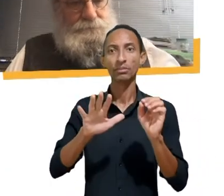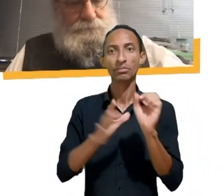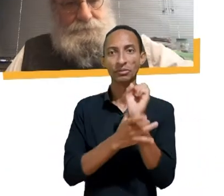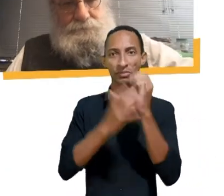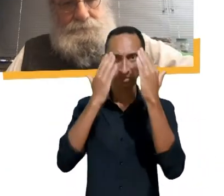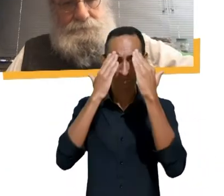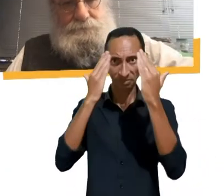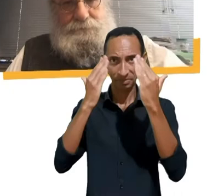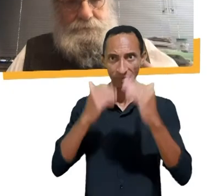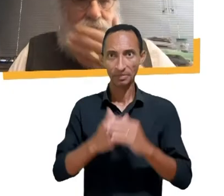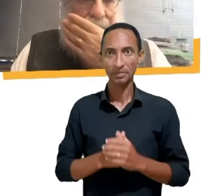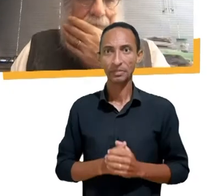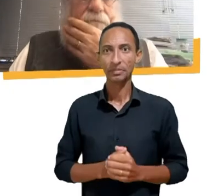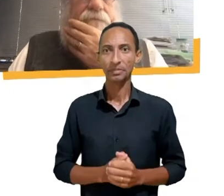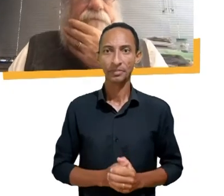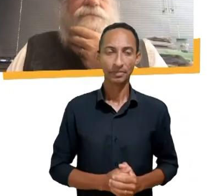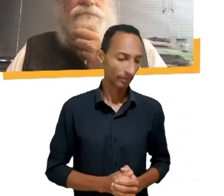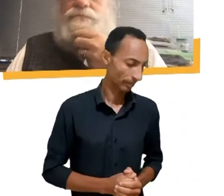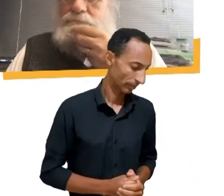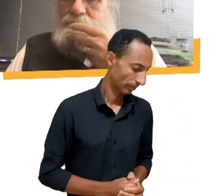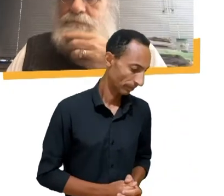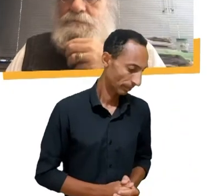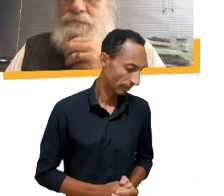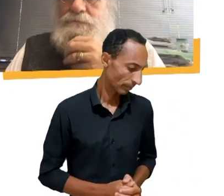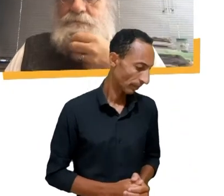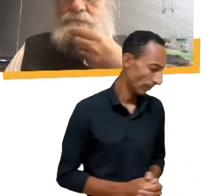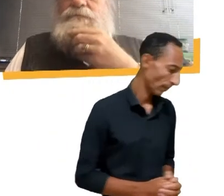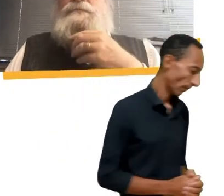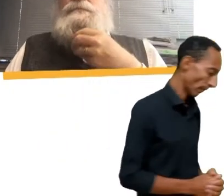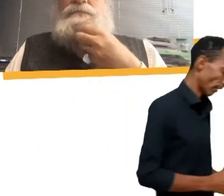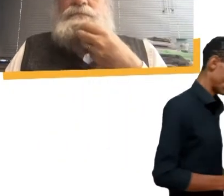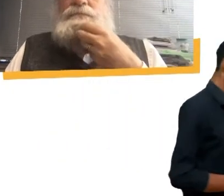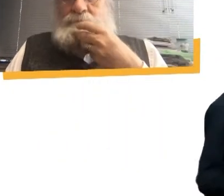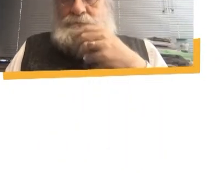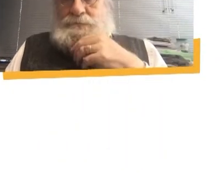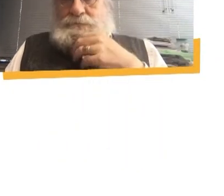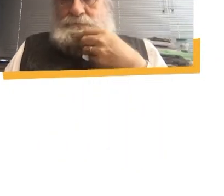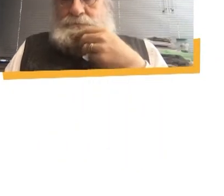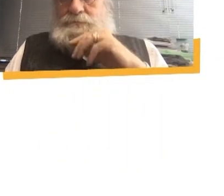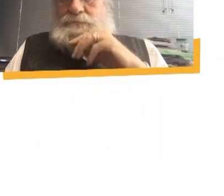Obrigada, professor Demi. Passa a palavra agora a Iazodara, por favor.